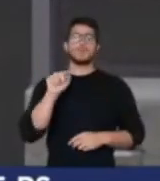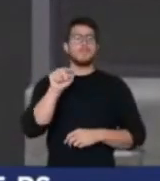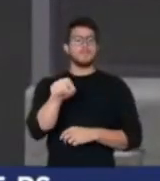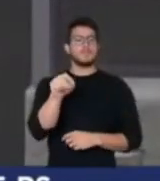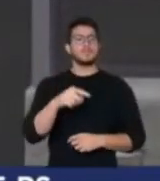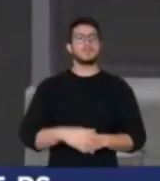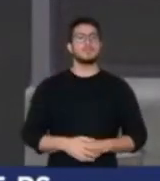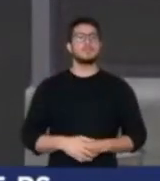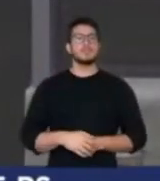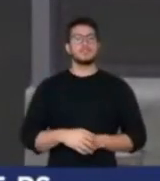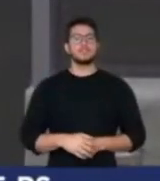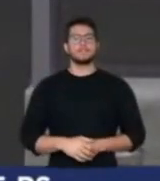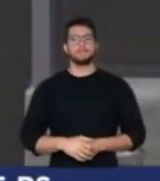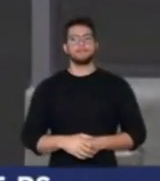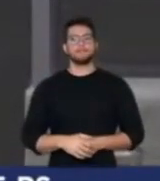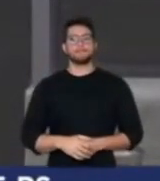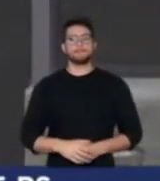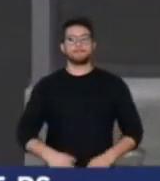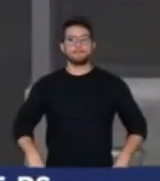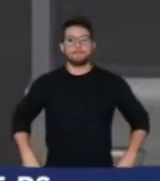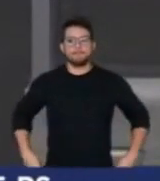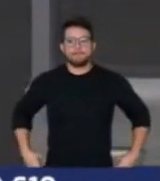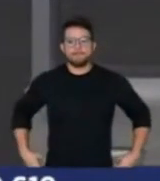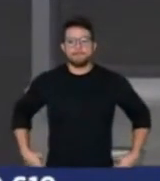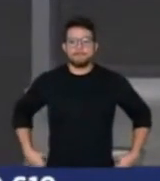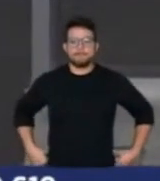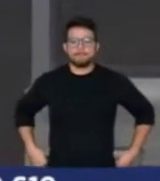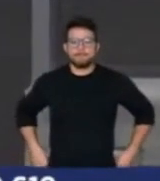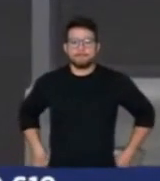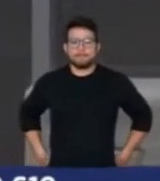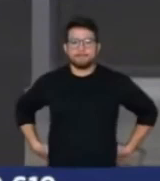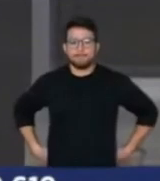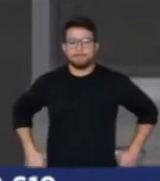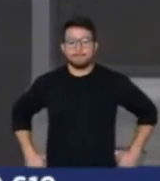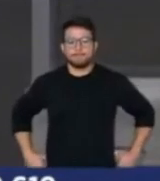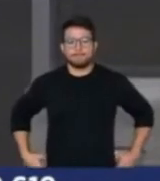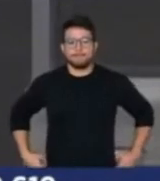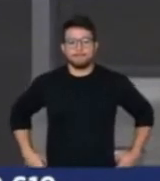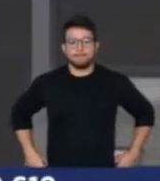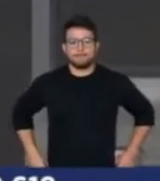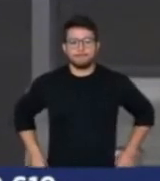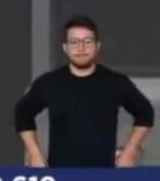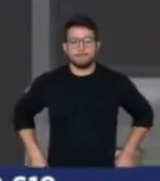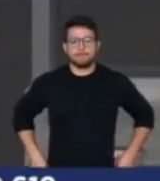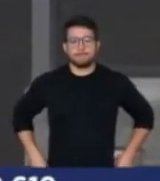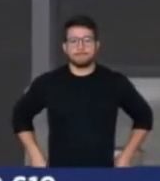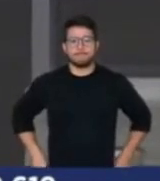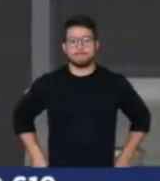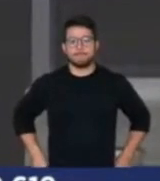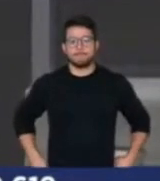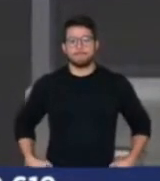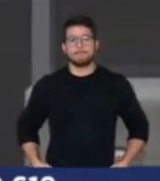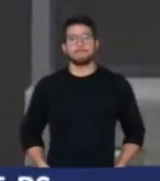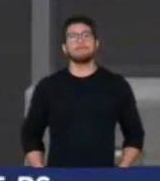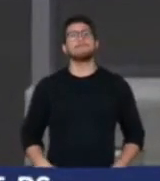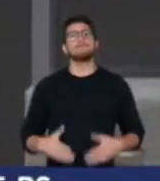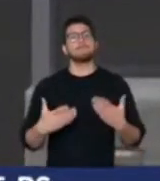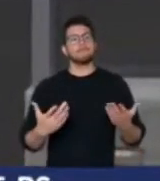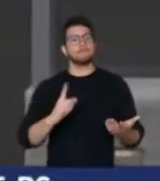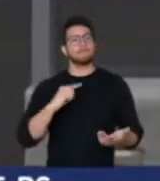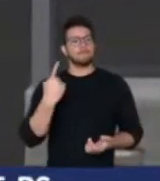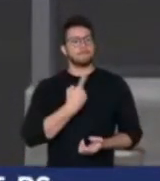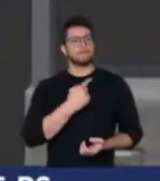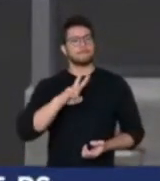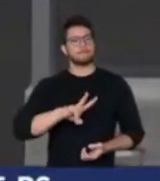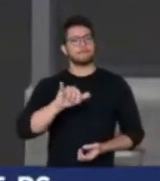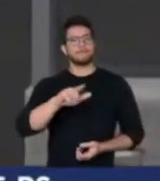de através da exceção da verdade, produzir provas. O senhor